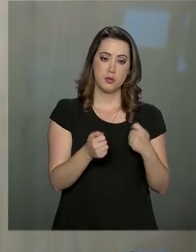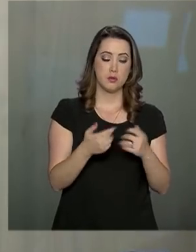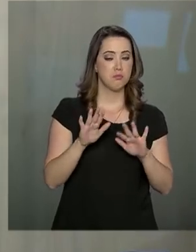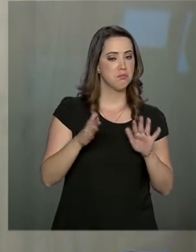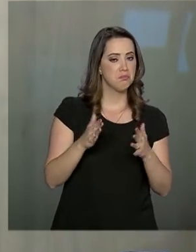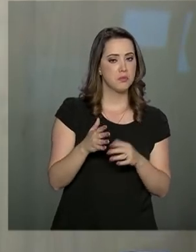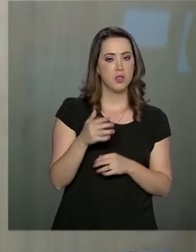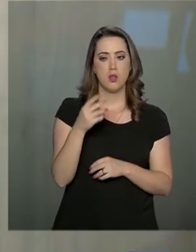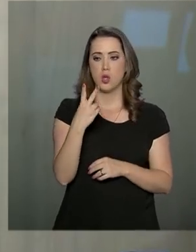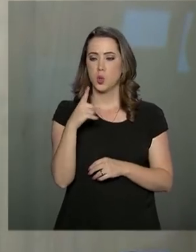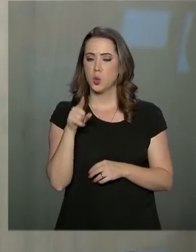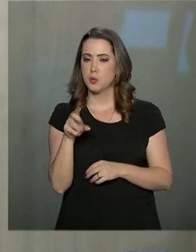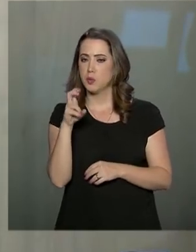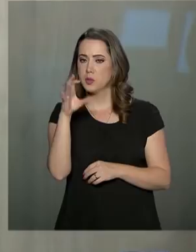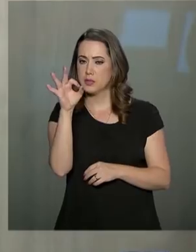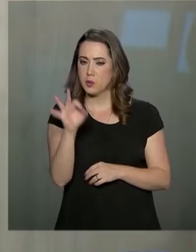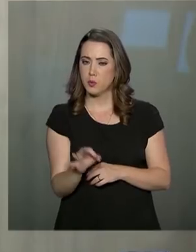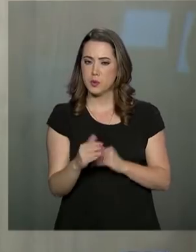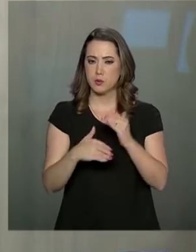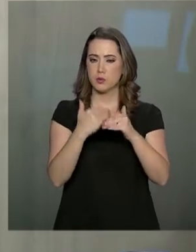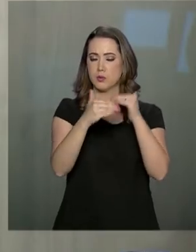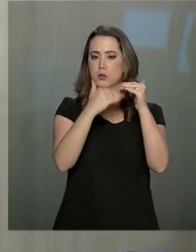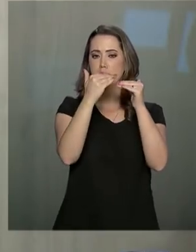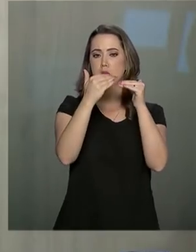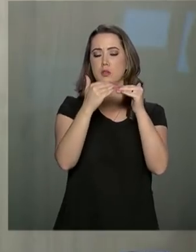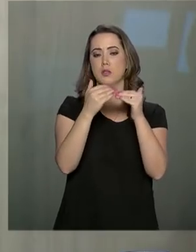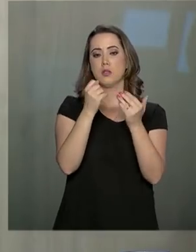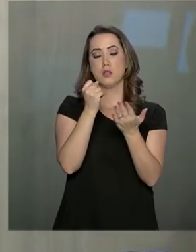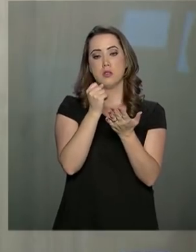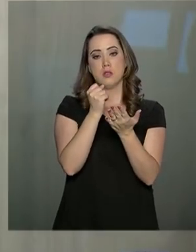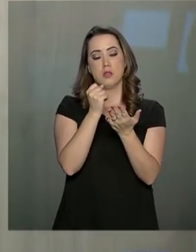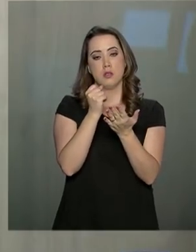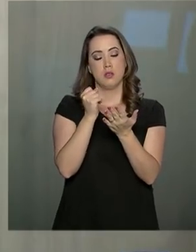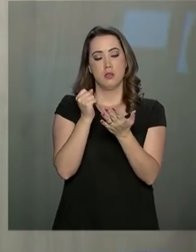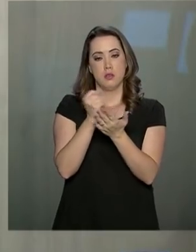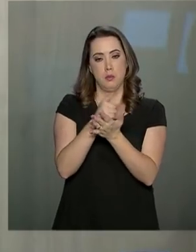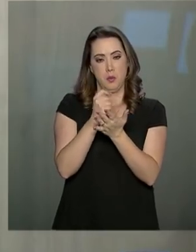alguma coisa como 2,5% de crescimento das exportações ao final desse ano.